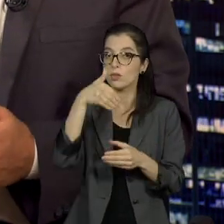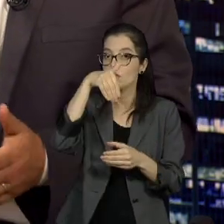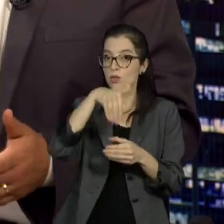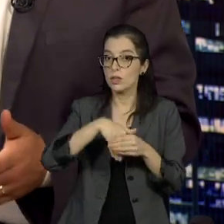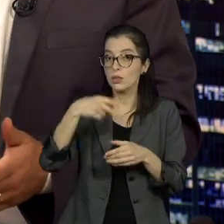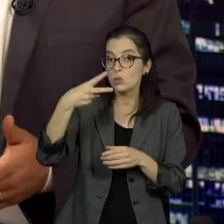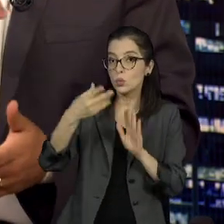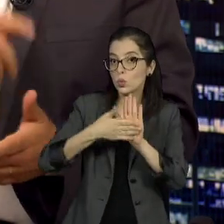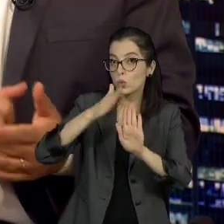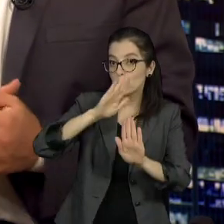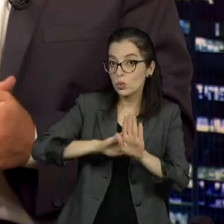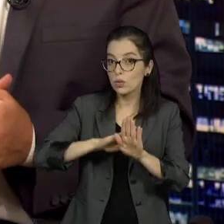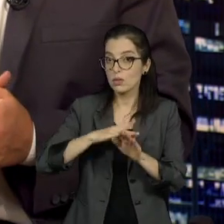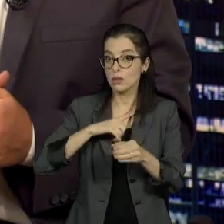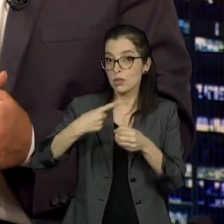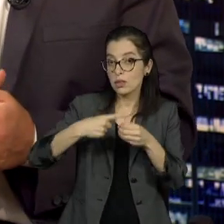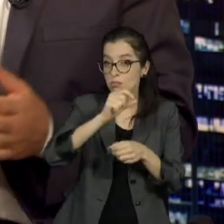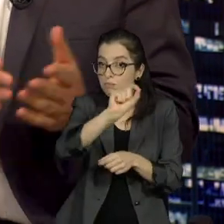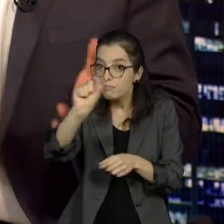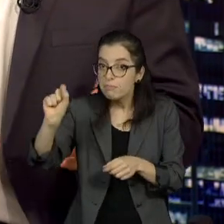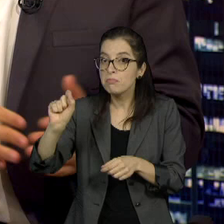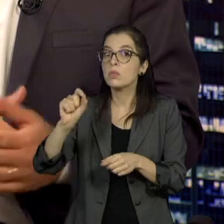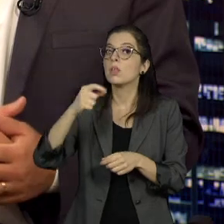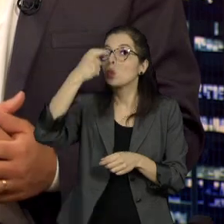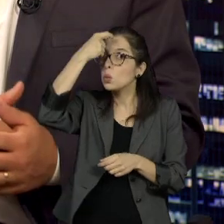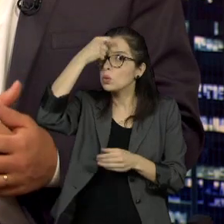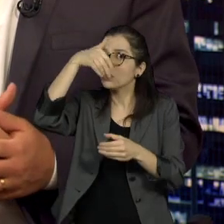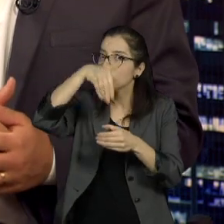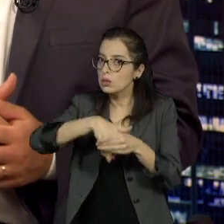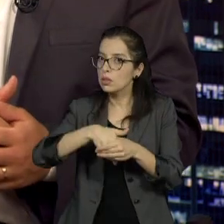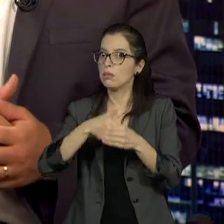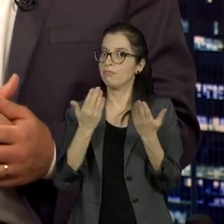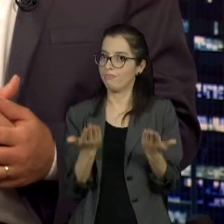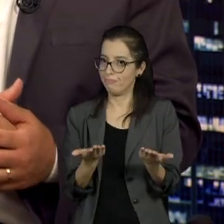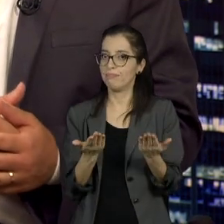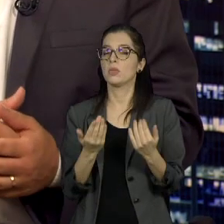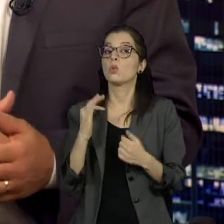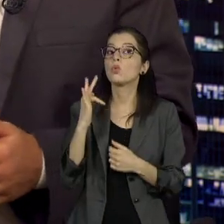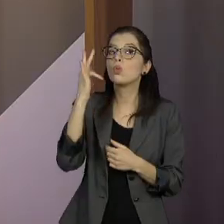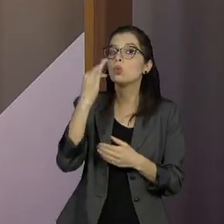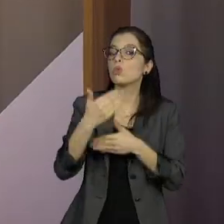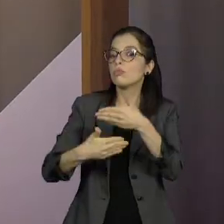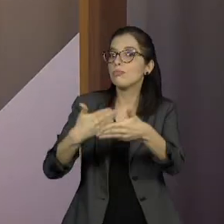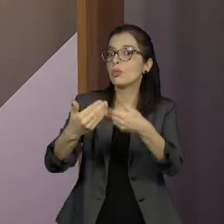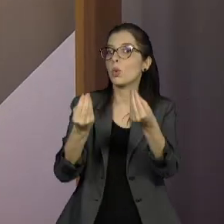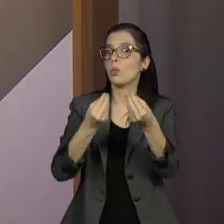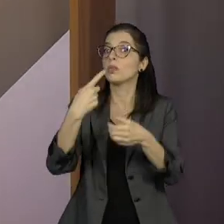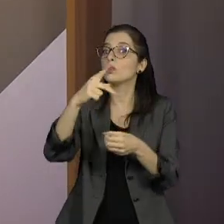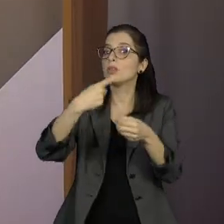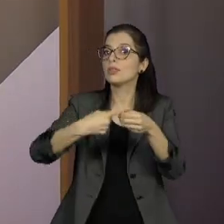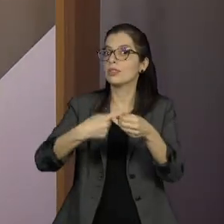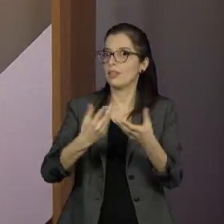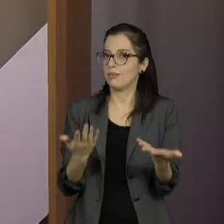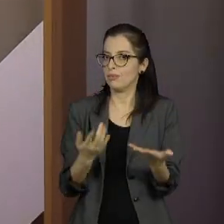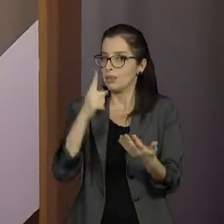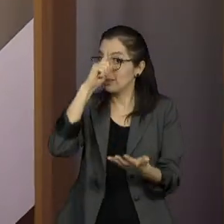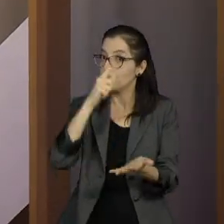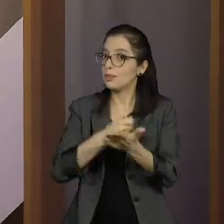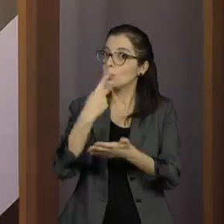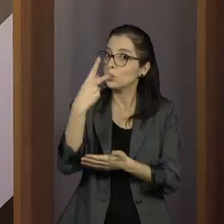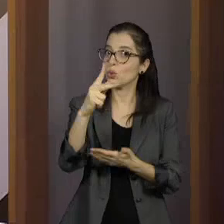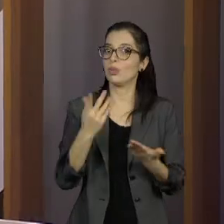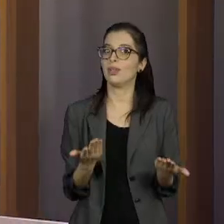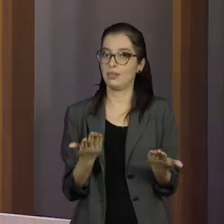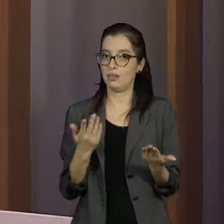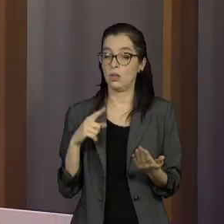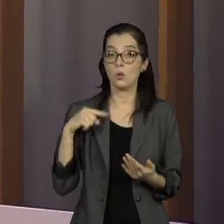turno, vote com consciência. Está em jogo o futuro da sua comunidade. Esta é a última edição regular do De